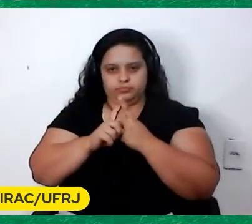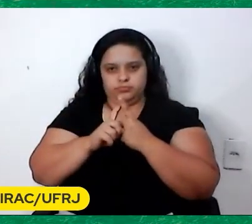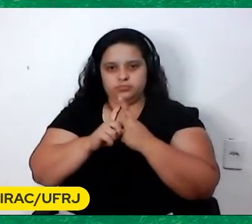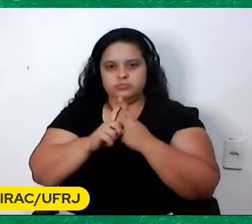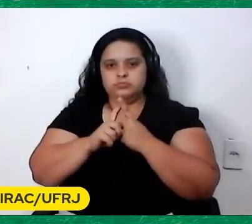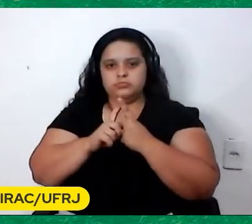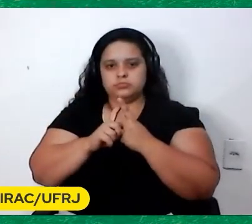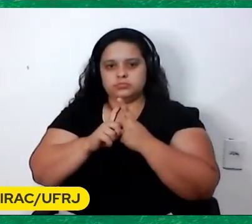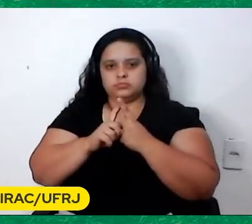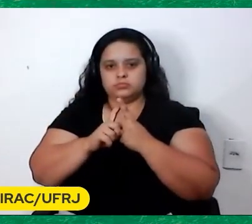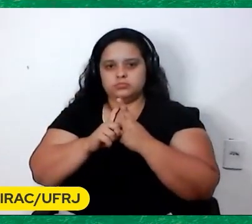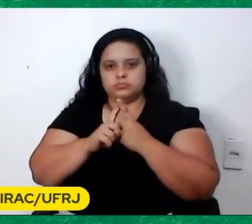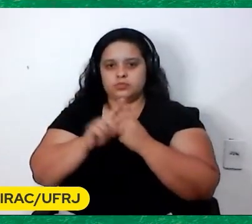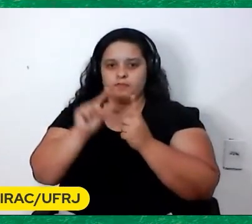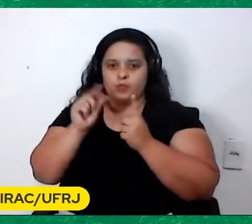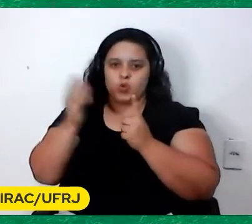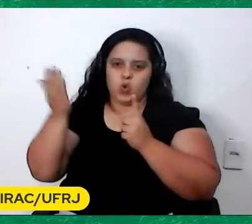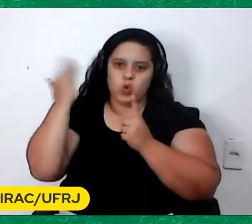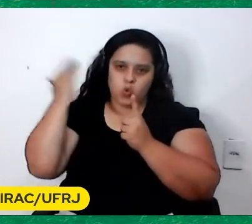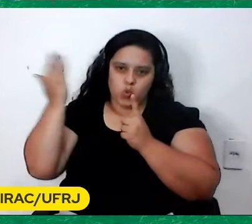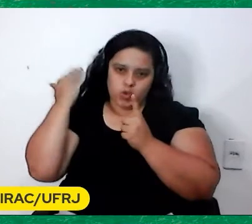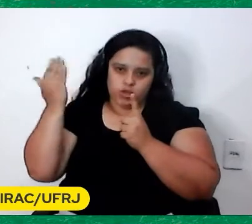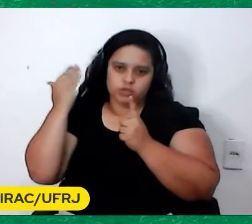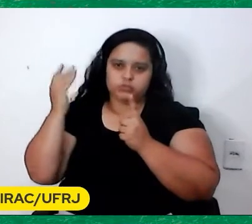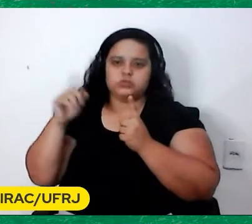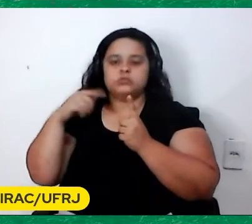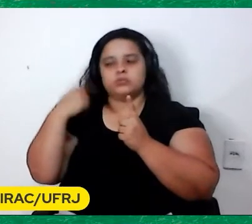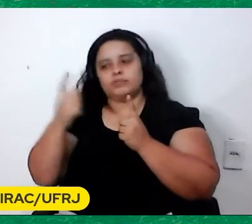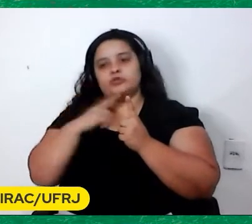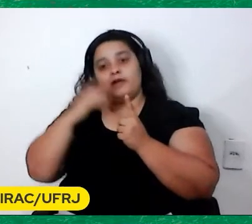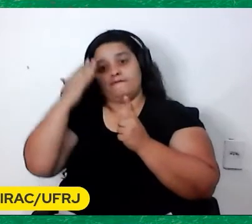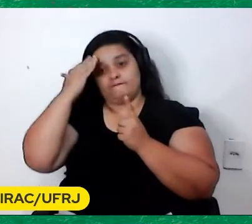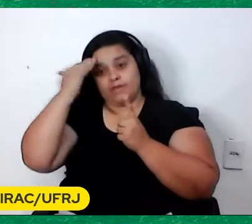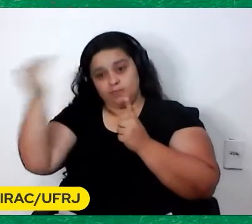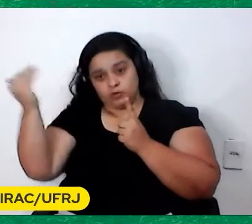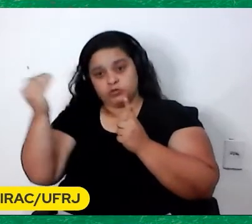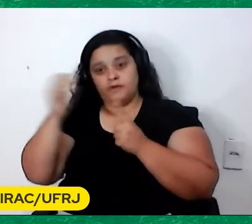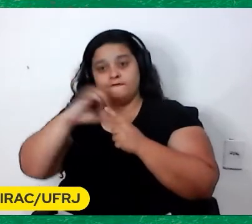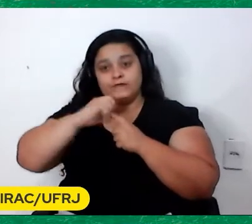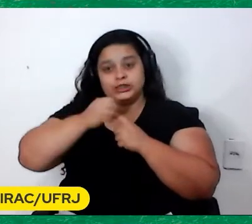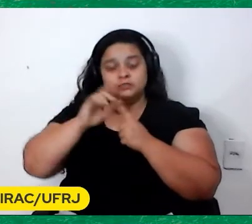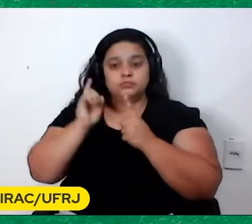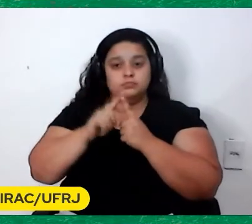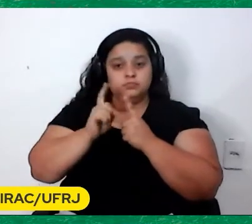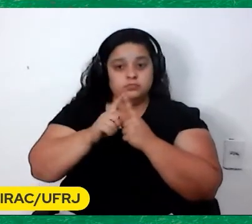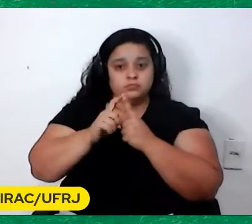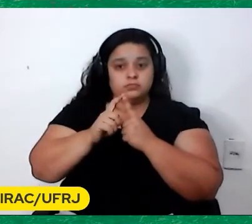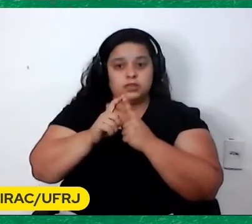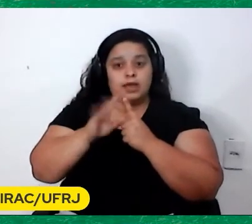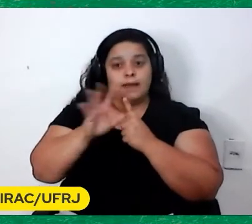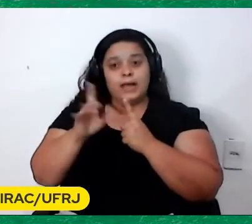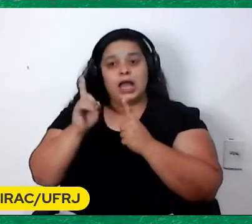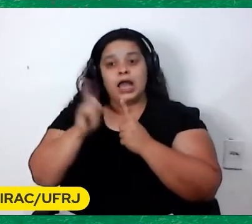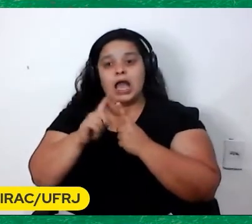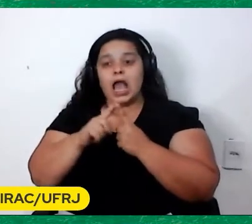Um pouco antes Então ele estava Com uma certa fama Por causa disso O Feijão Mas era um craque Que estava ainda sonhando Com